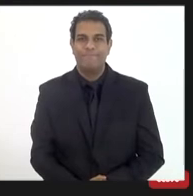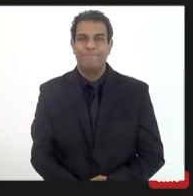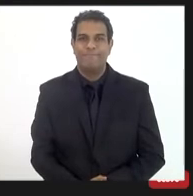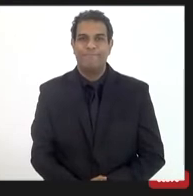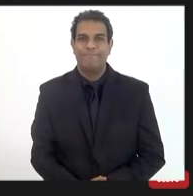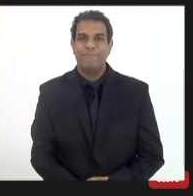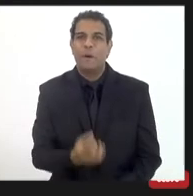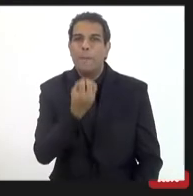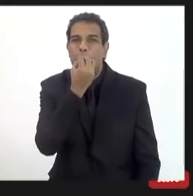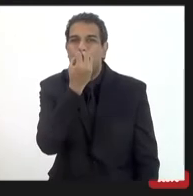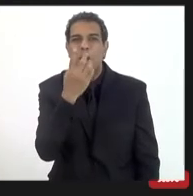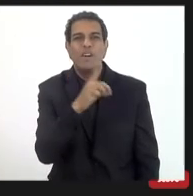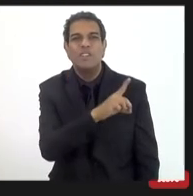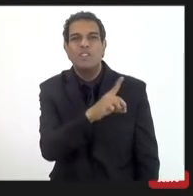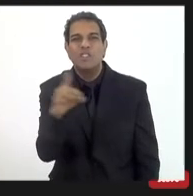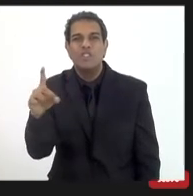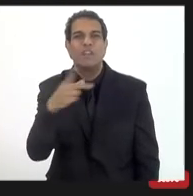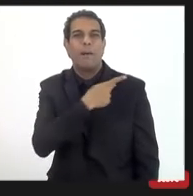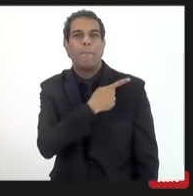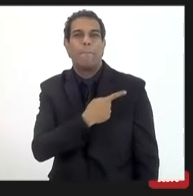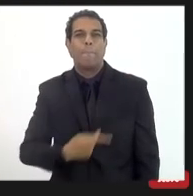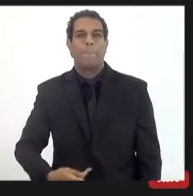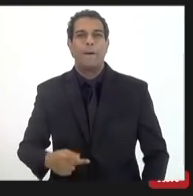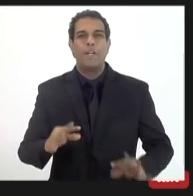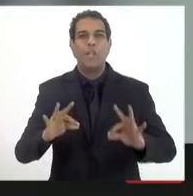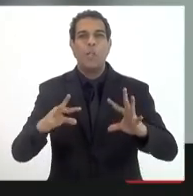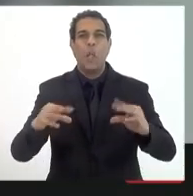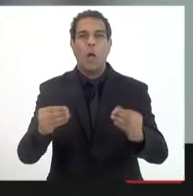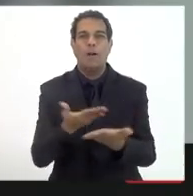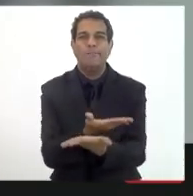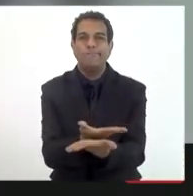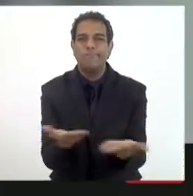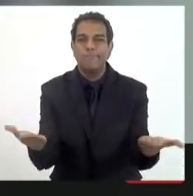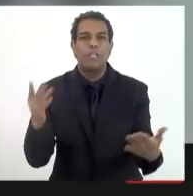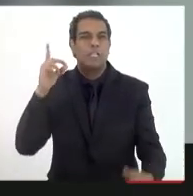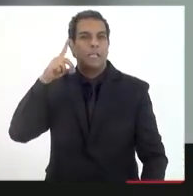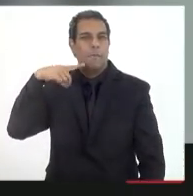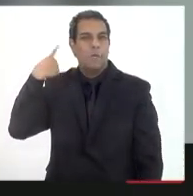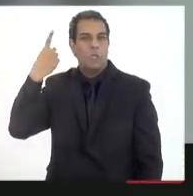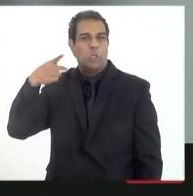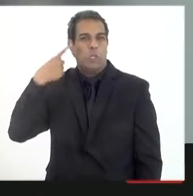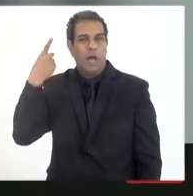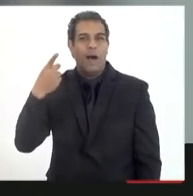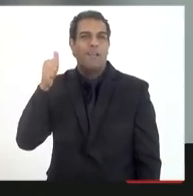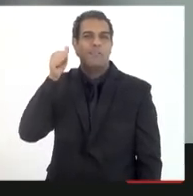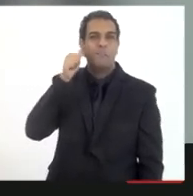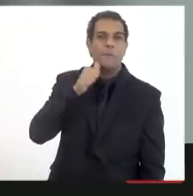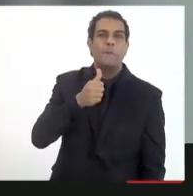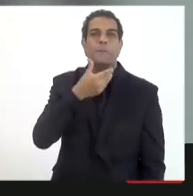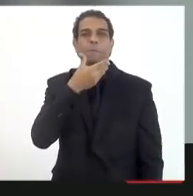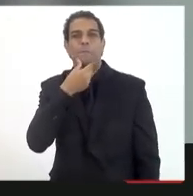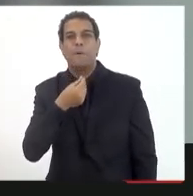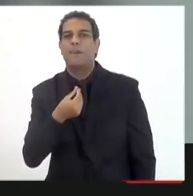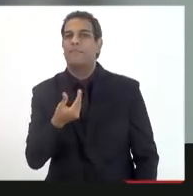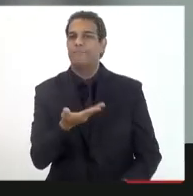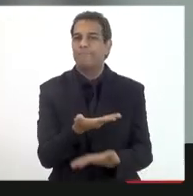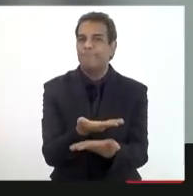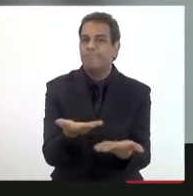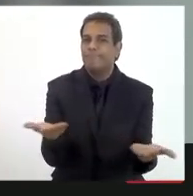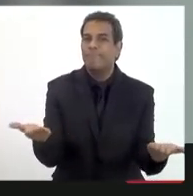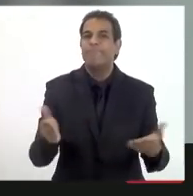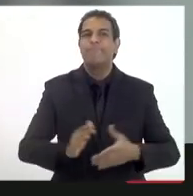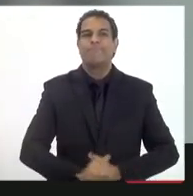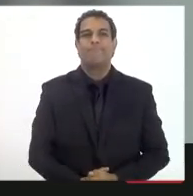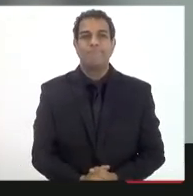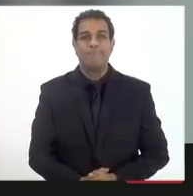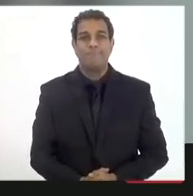bom dia presidente bom dia a todos os colegas aqui presentes parlamentares deputado Jandir deputada Mônica deputada Marta Rocha